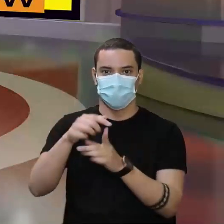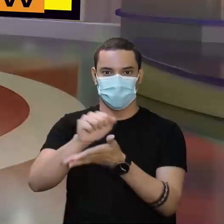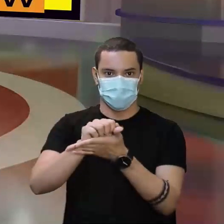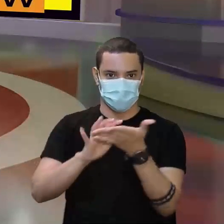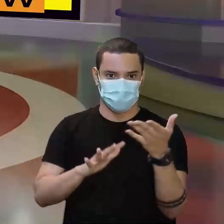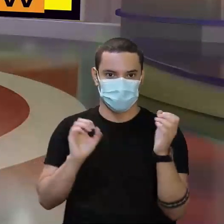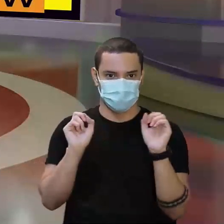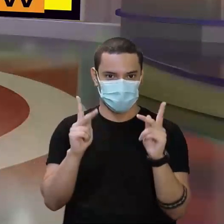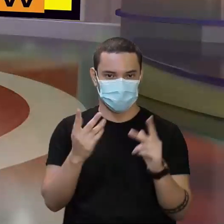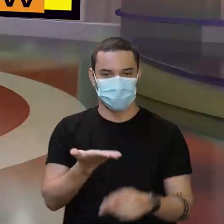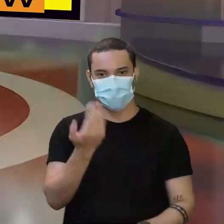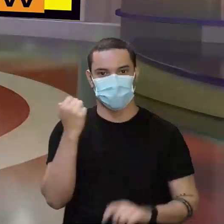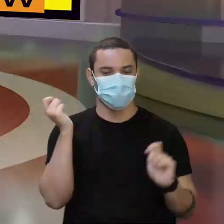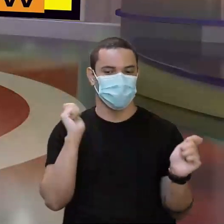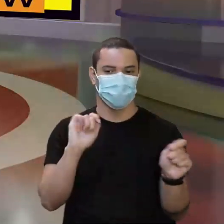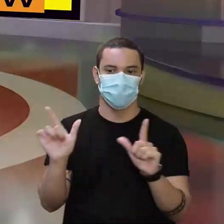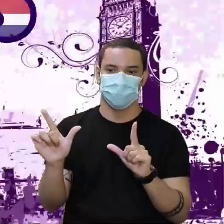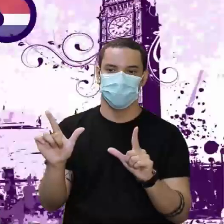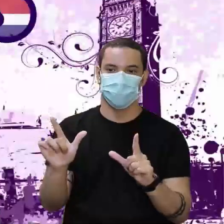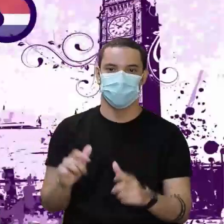daqui a pouco. Let's begin!